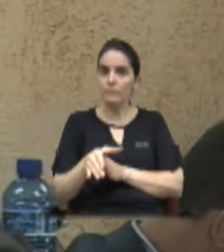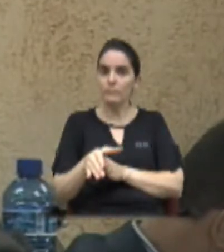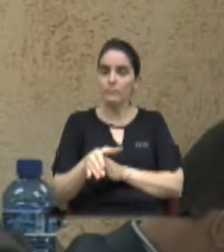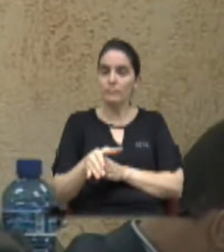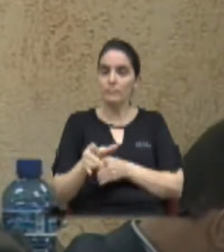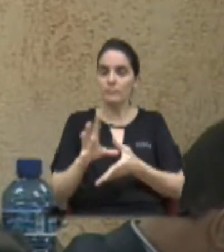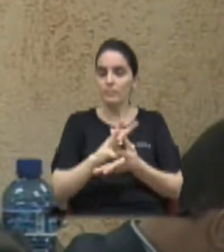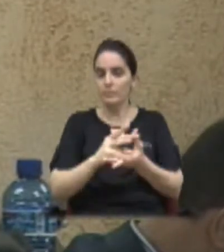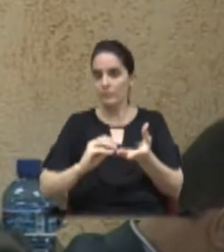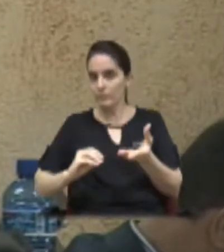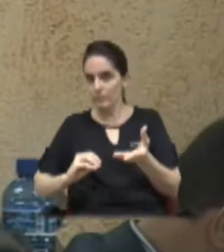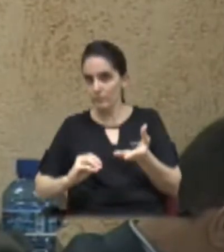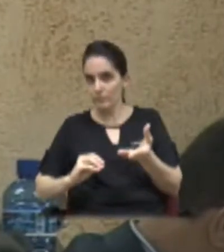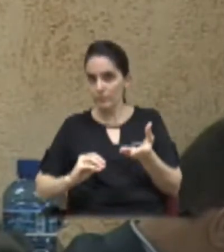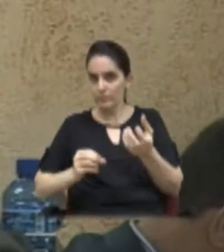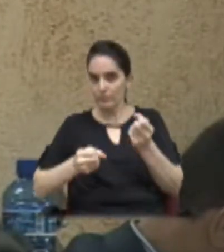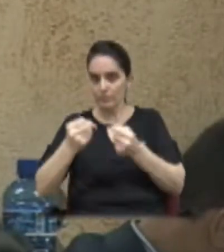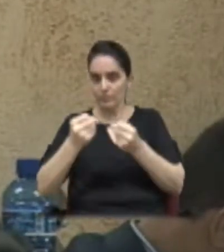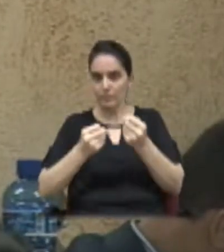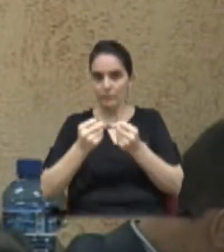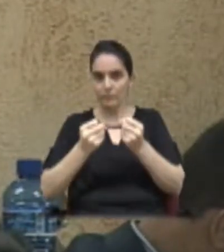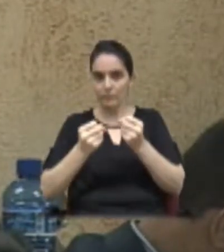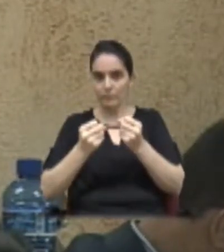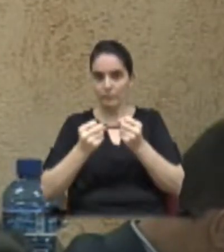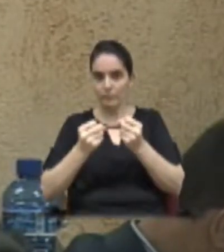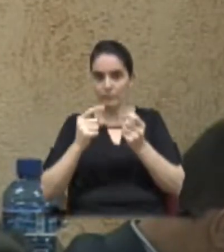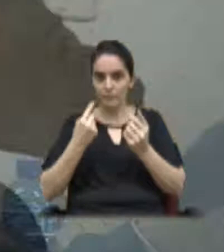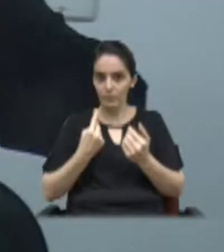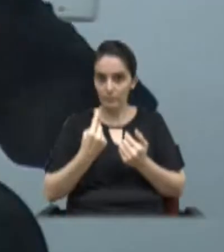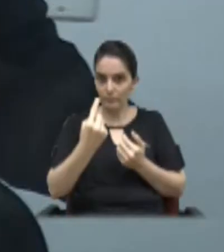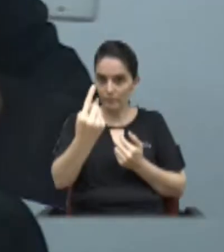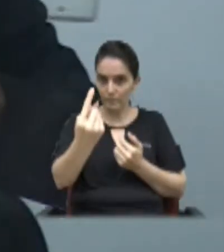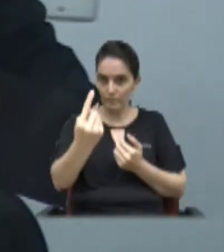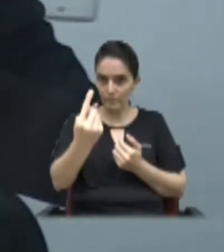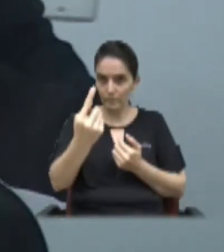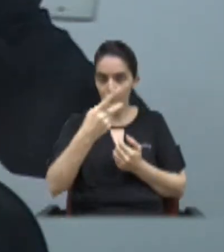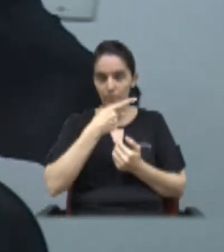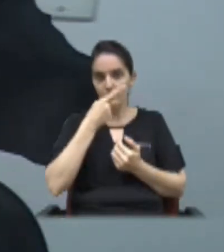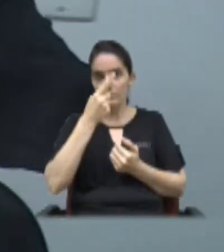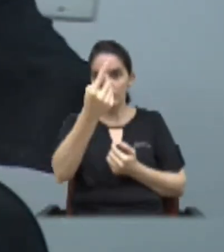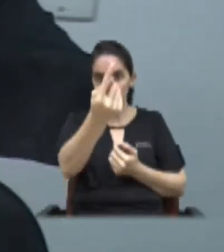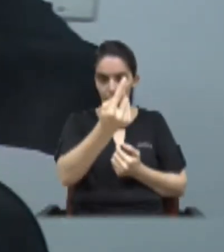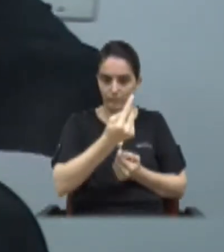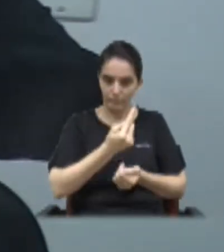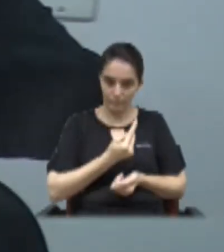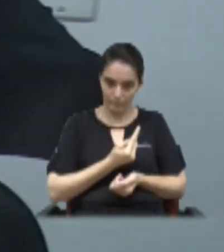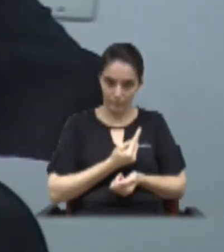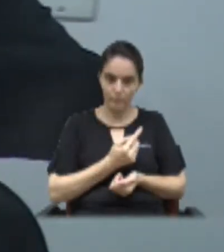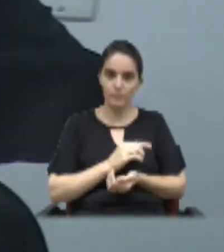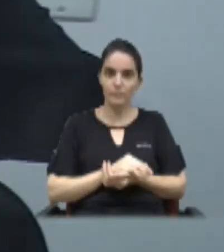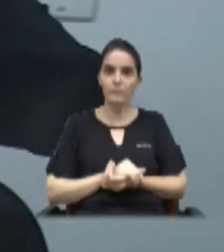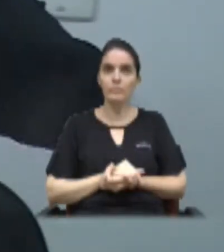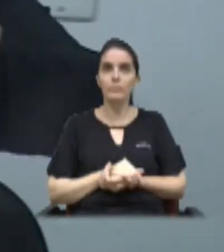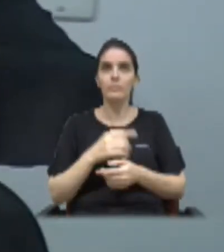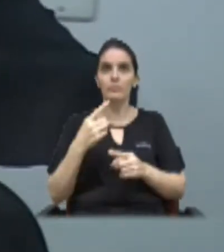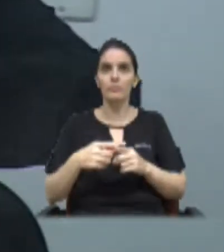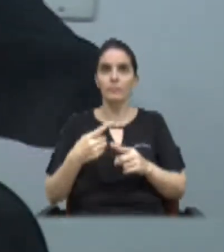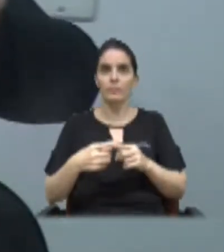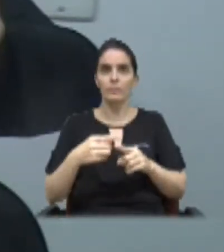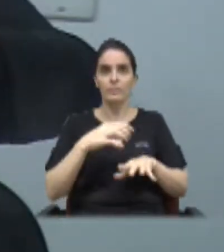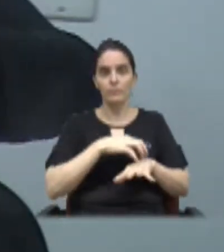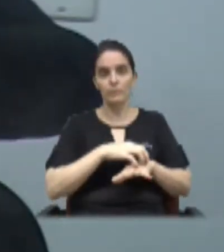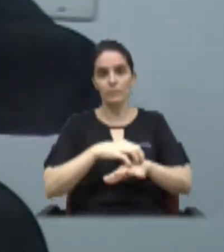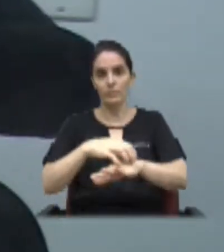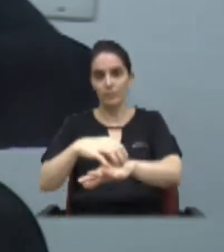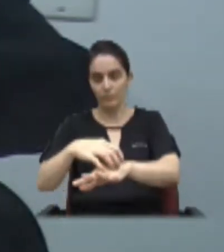foram digitadas, os carros que subiam, dizendo que estavam descendo. Exatamente. Então, ele me chamou, ele me aconselhou a isso. Muito obrigada. E a mobilidade urbana, de uma forma